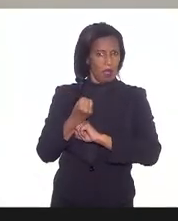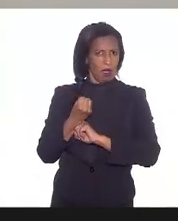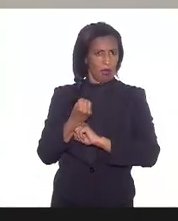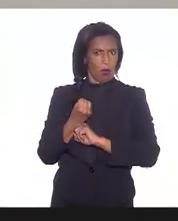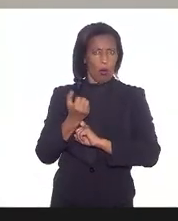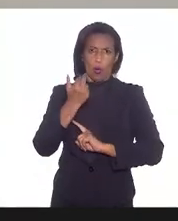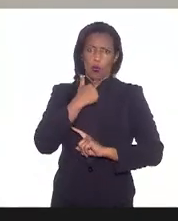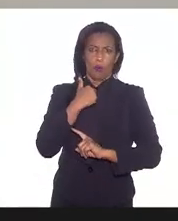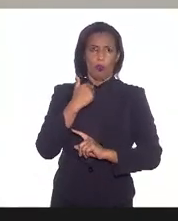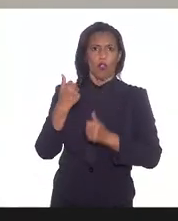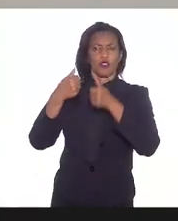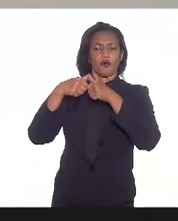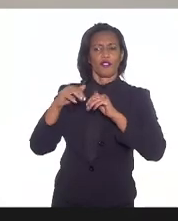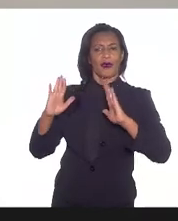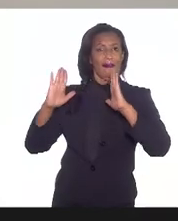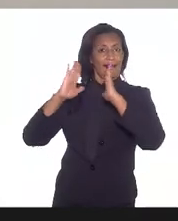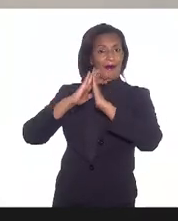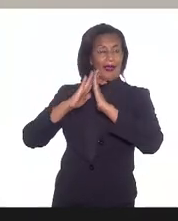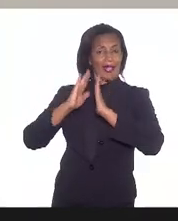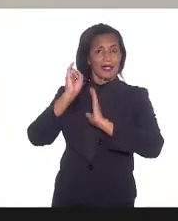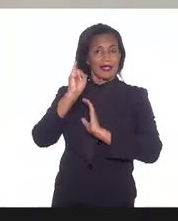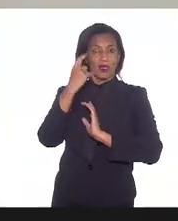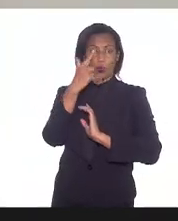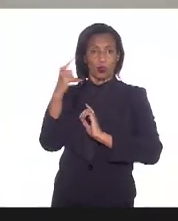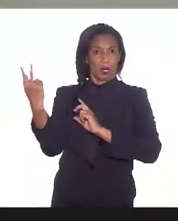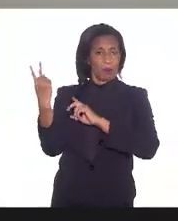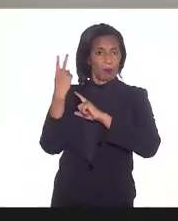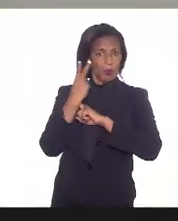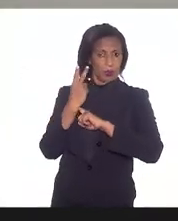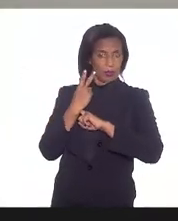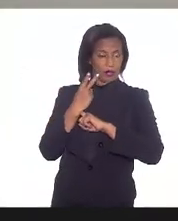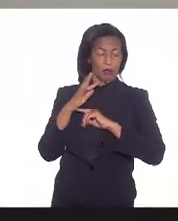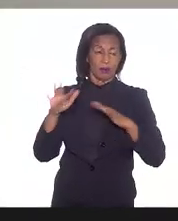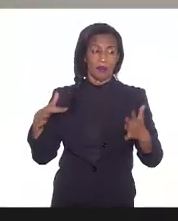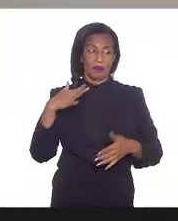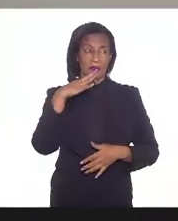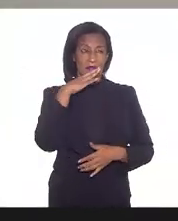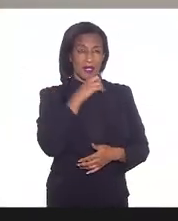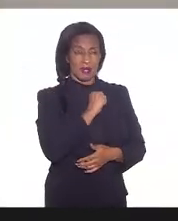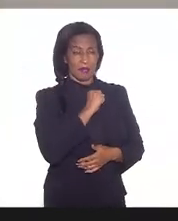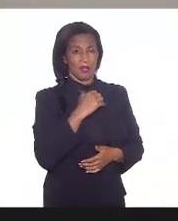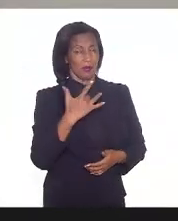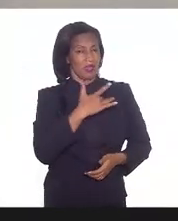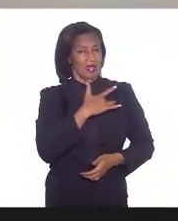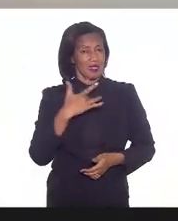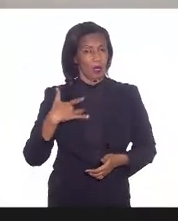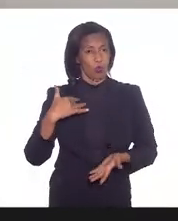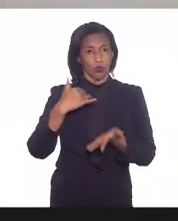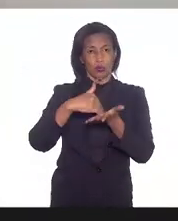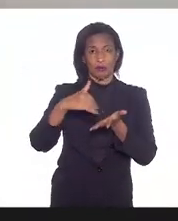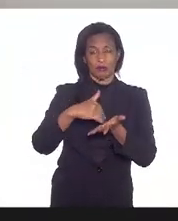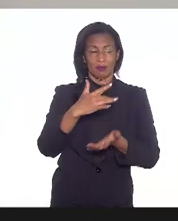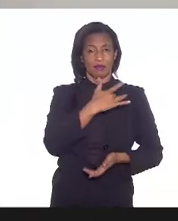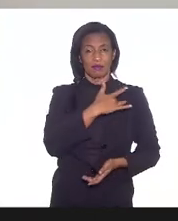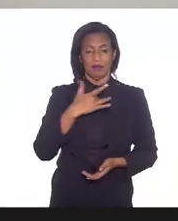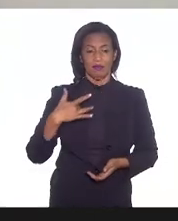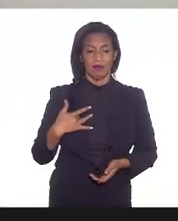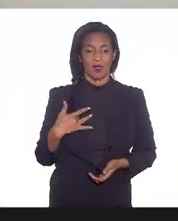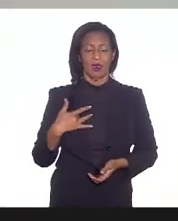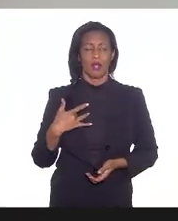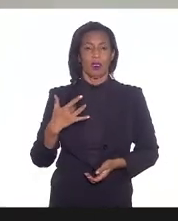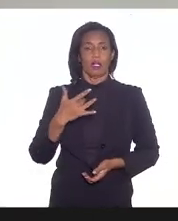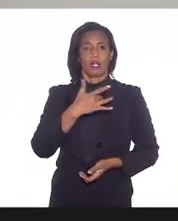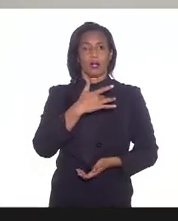ninguém ficar em casa sem medidas concretas de proteção então muitas das vezes a minha percepção é que fica o setor da saúde a Secretaria de Saúde a